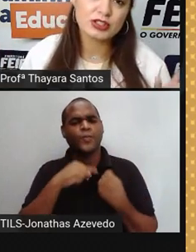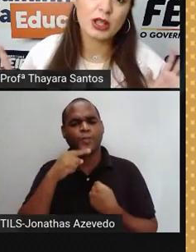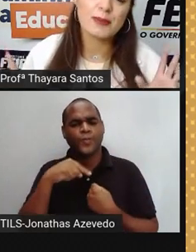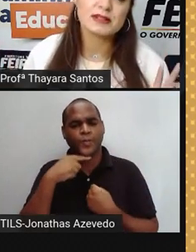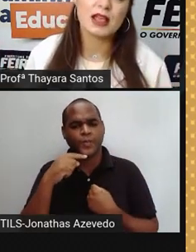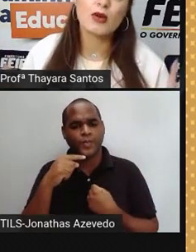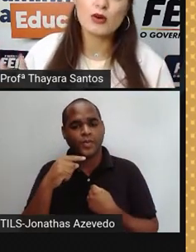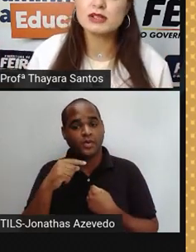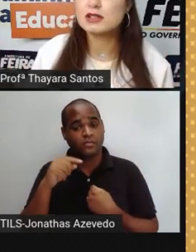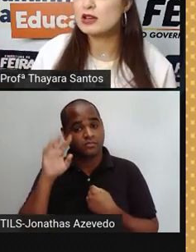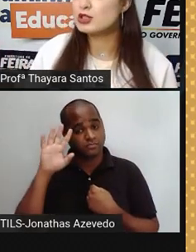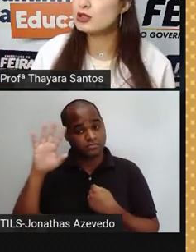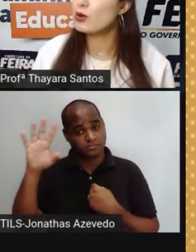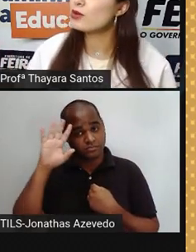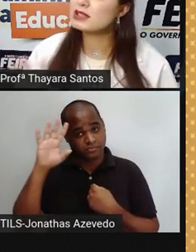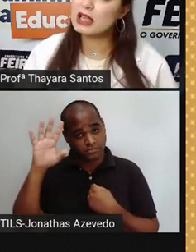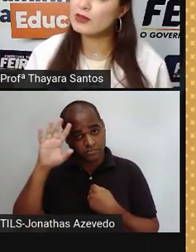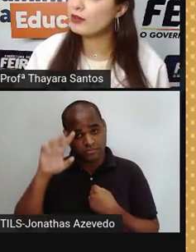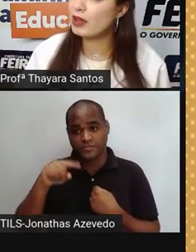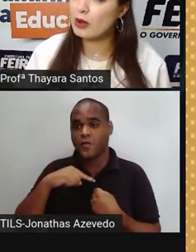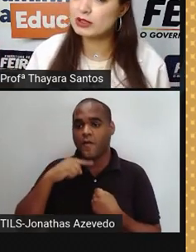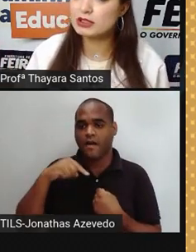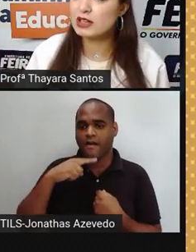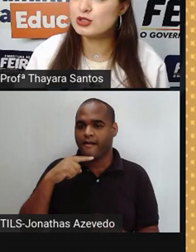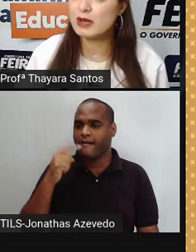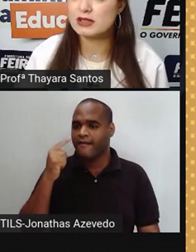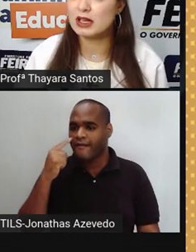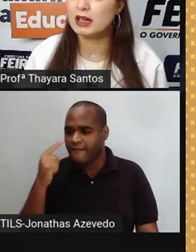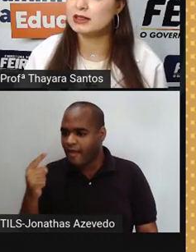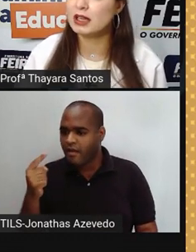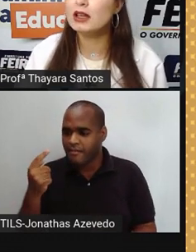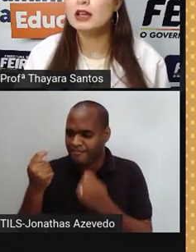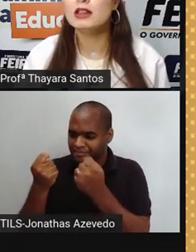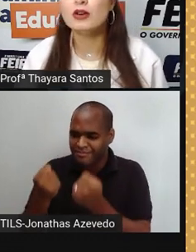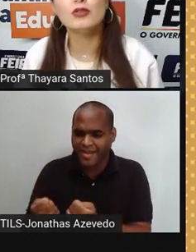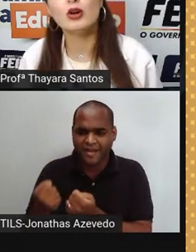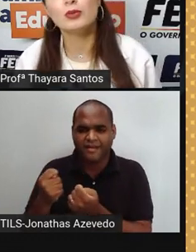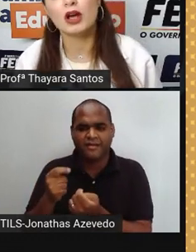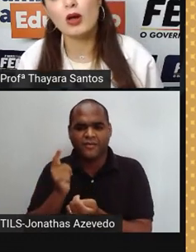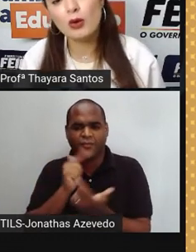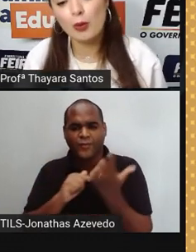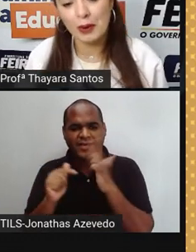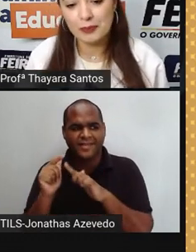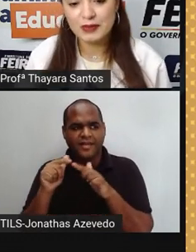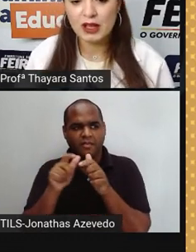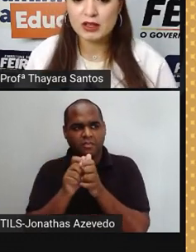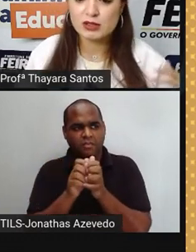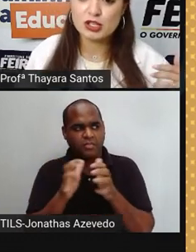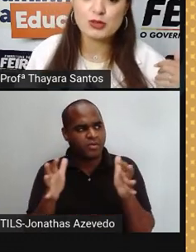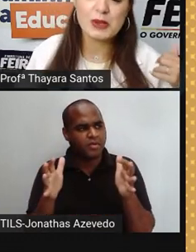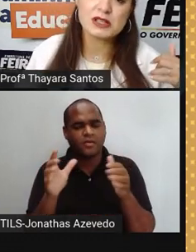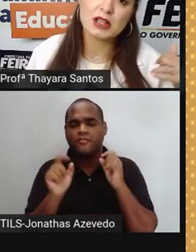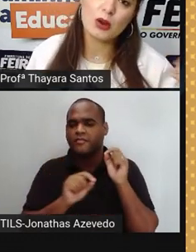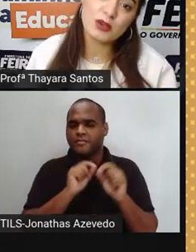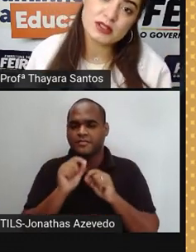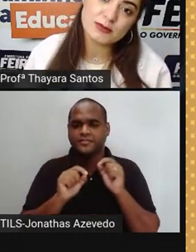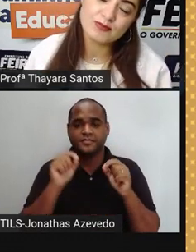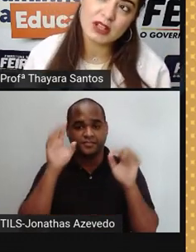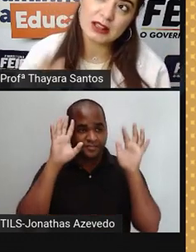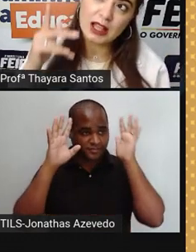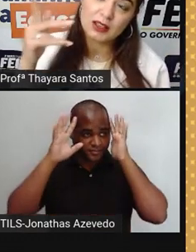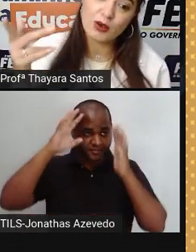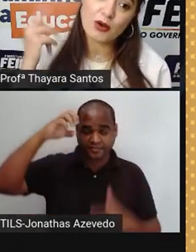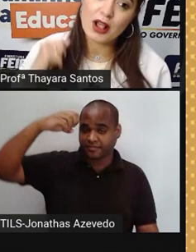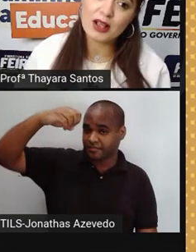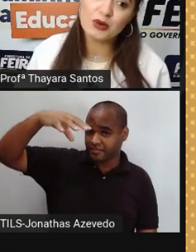Matéria, a gente tem que pensar em coisas que a gente não consegue verificar a quantidade de massa que ela tem, nem o volume que ela ocupa. Então, se a gente pensa na luz